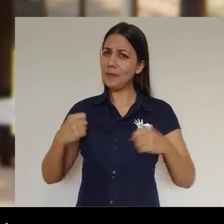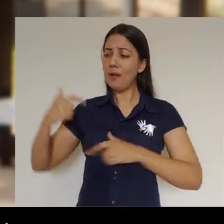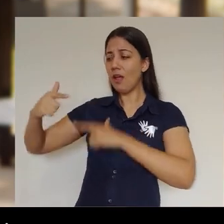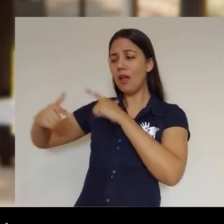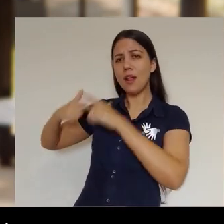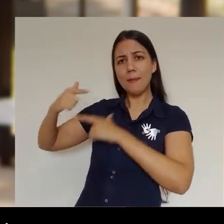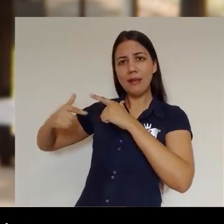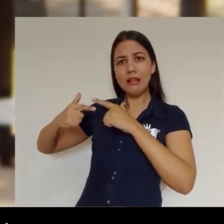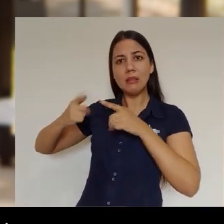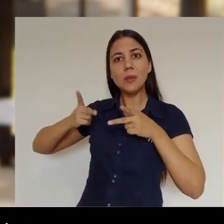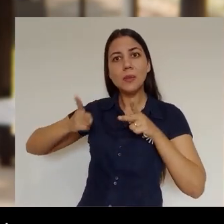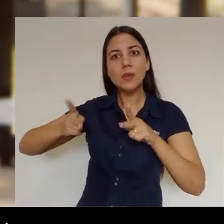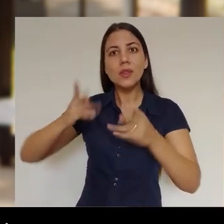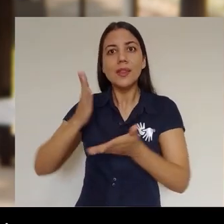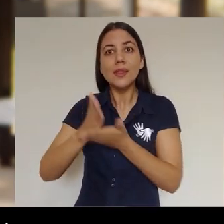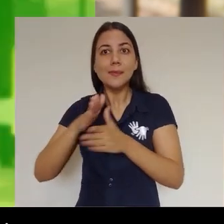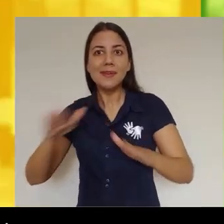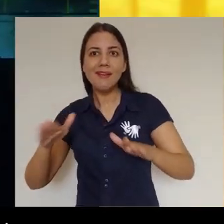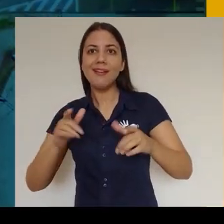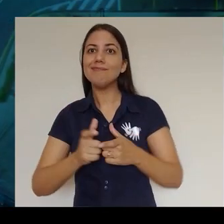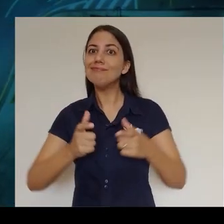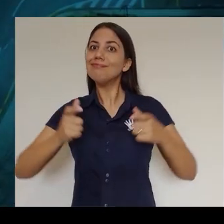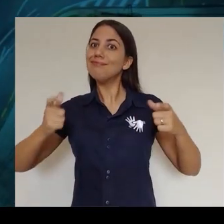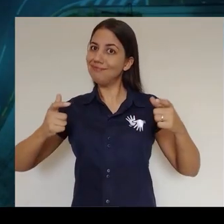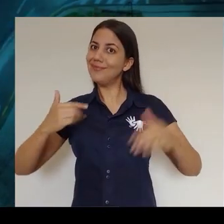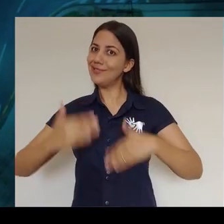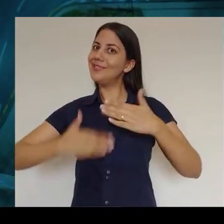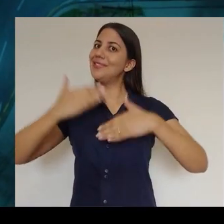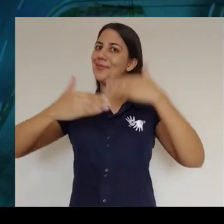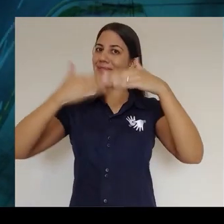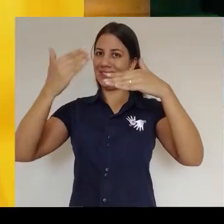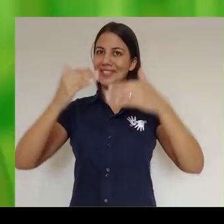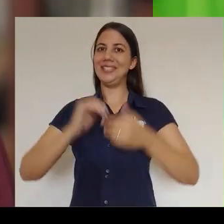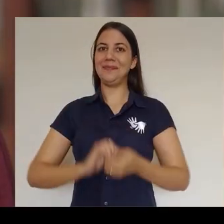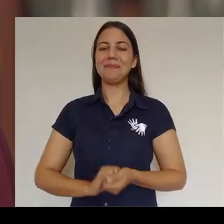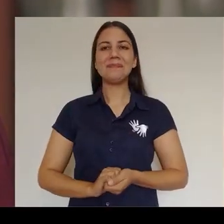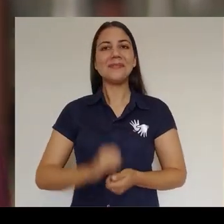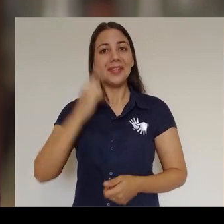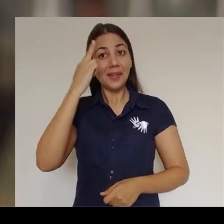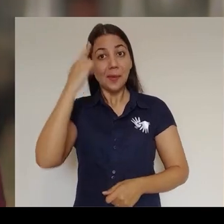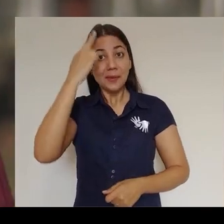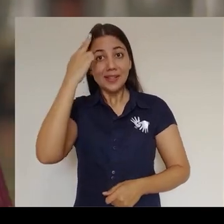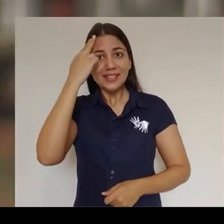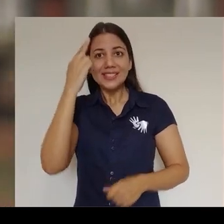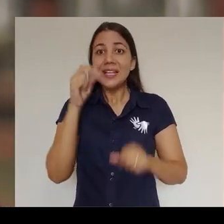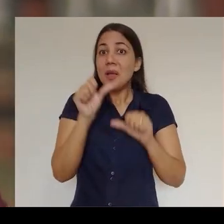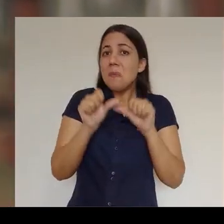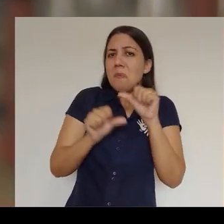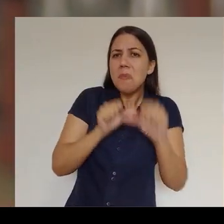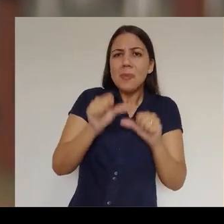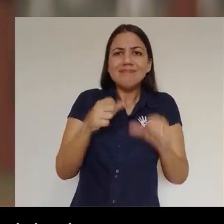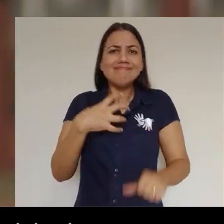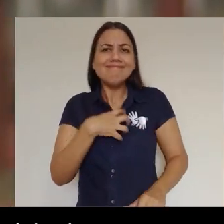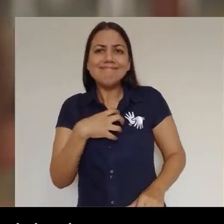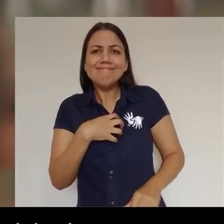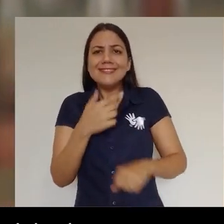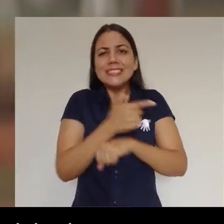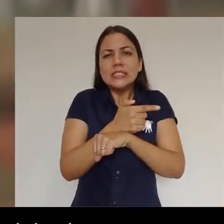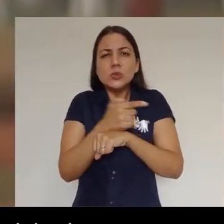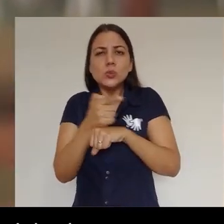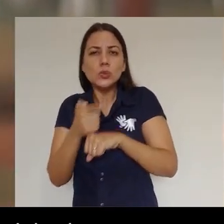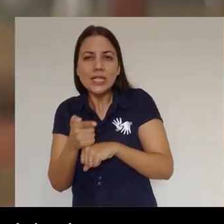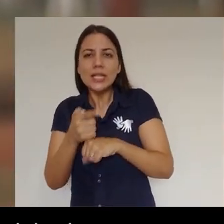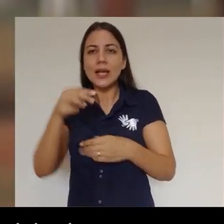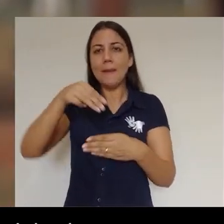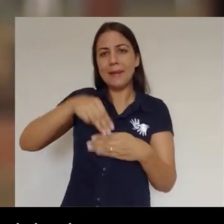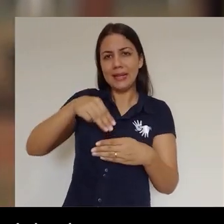iniciamos e ampliar nossas conquistas O Lícius mudou o jeito de governar Maringá Acabou com